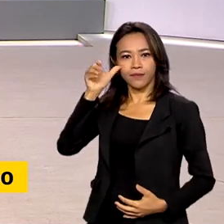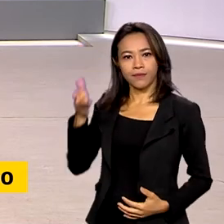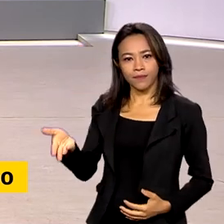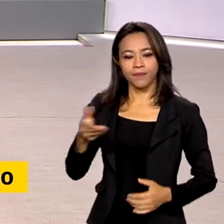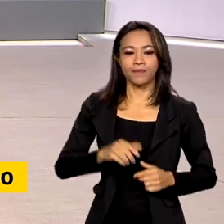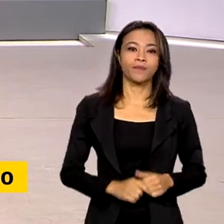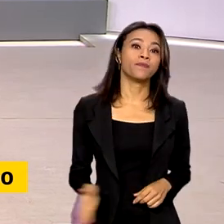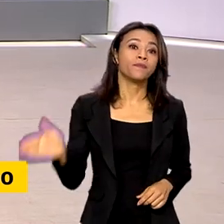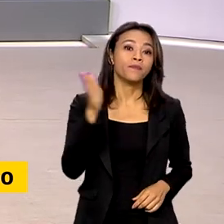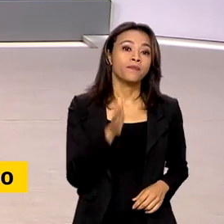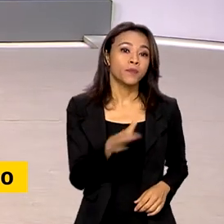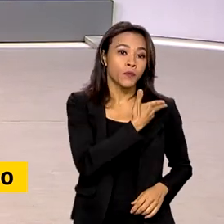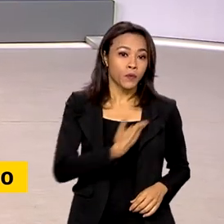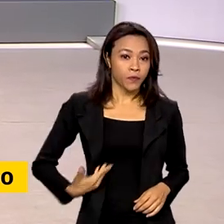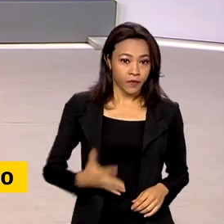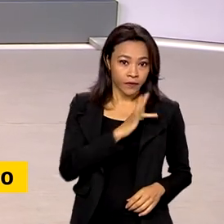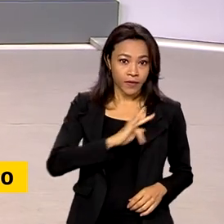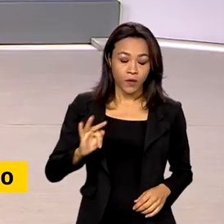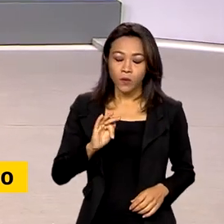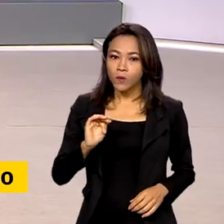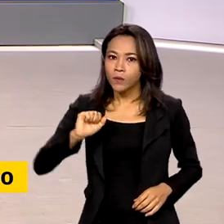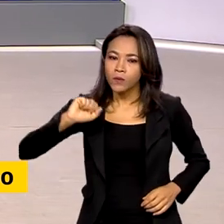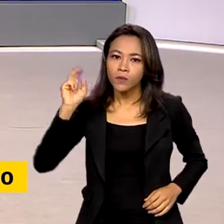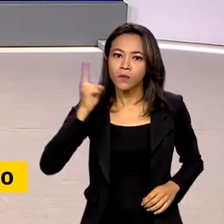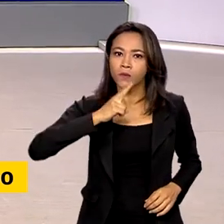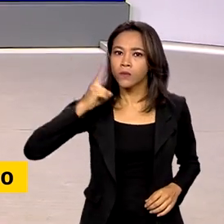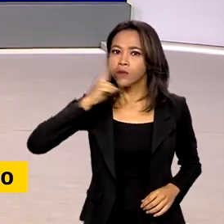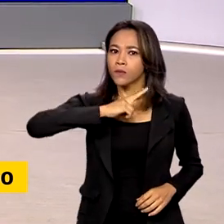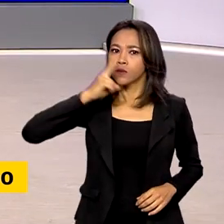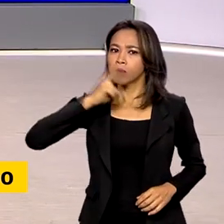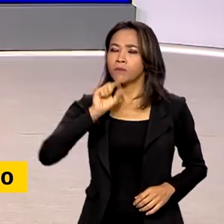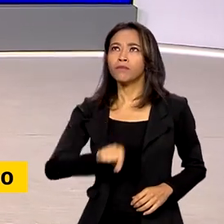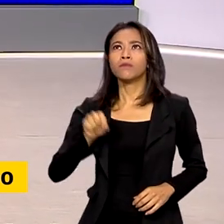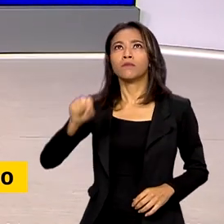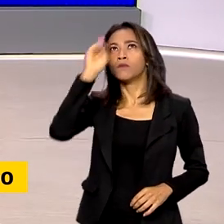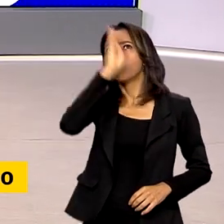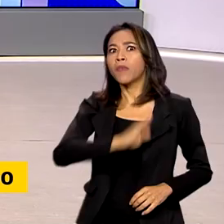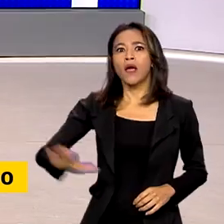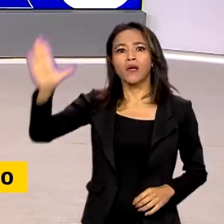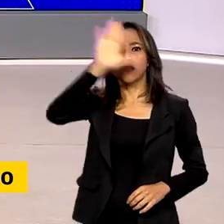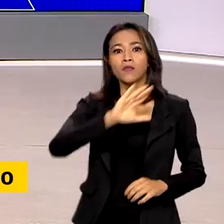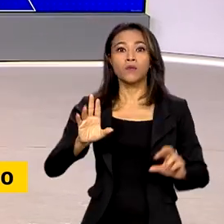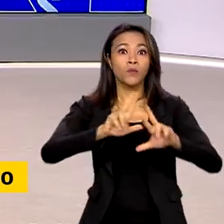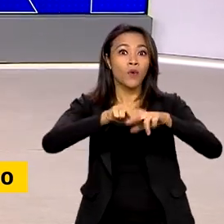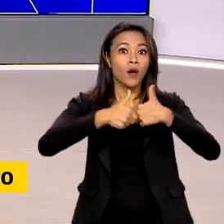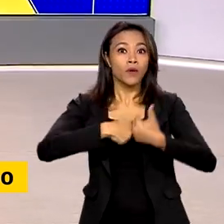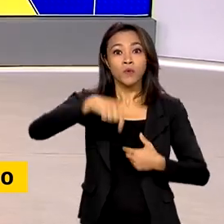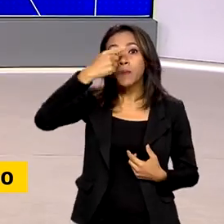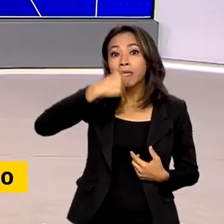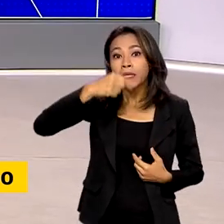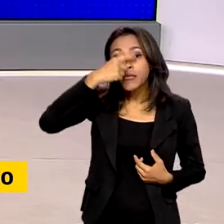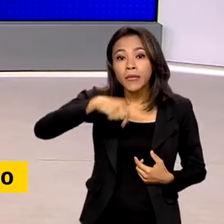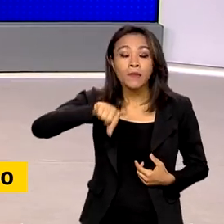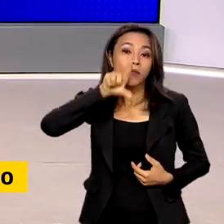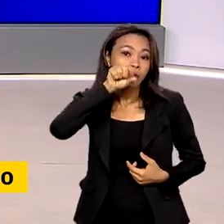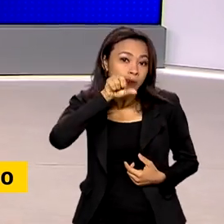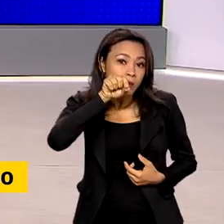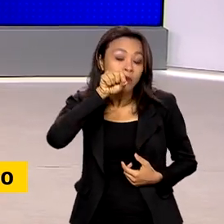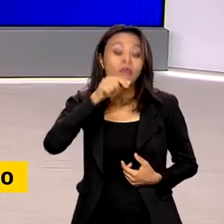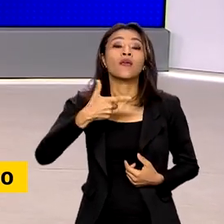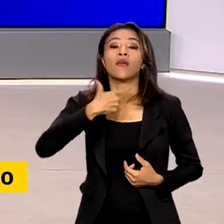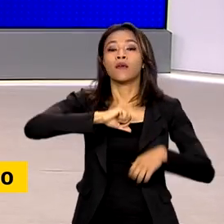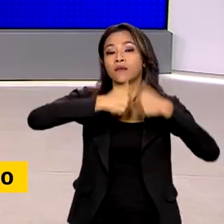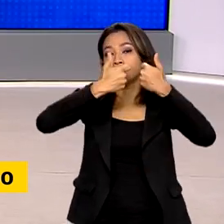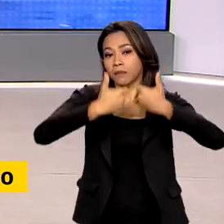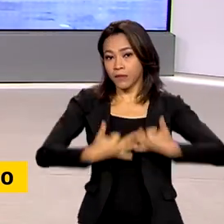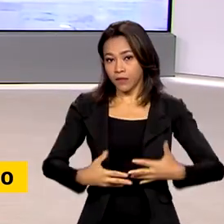O governo federal declara estado de emergência zoossanitária em todo o país devido à crise de gripe aviária. Quem tem mais informações para a